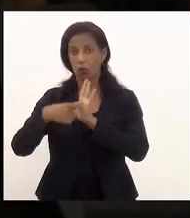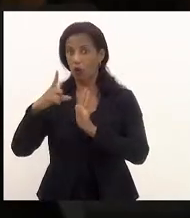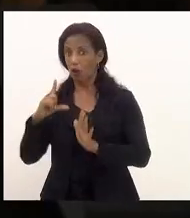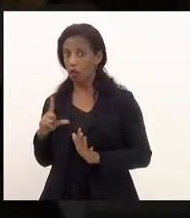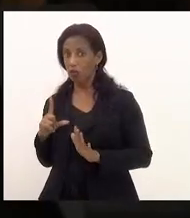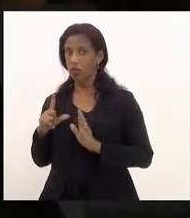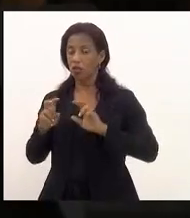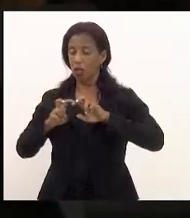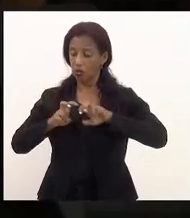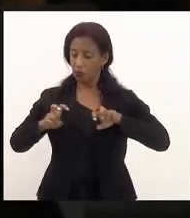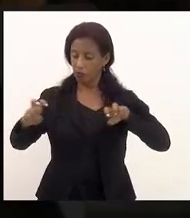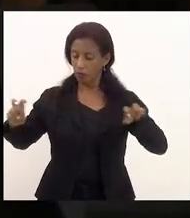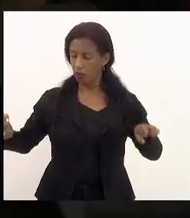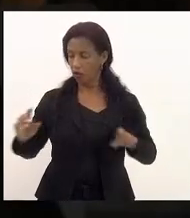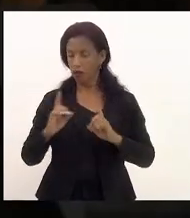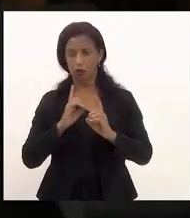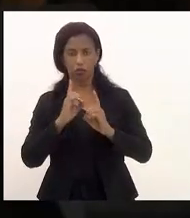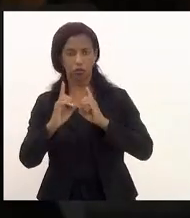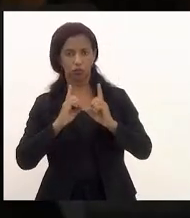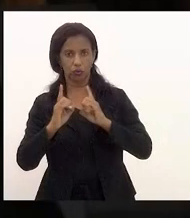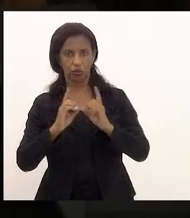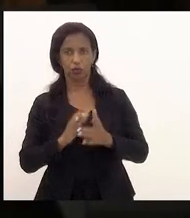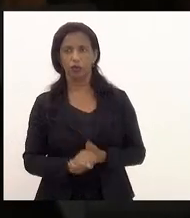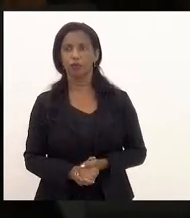as bancadas discutido